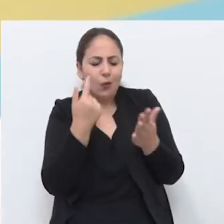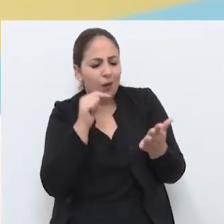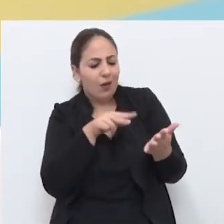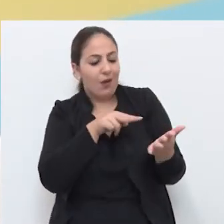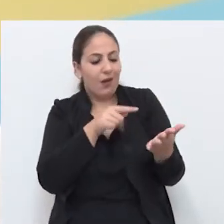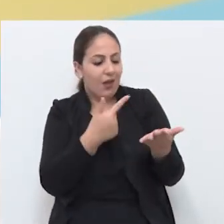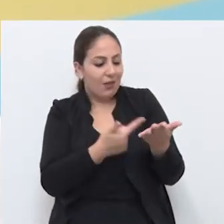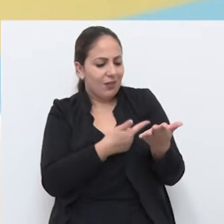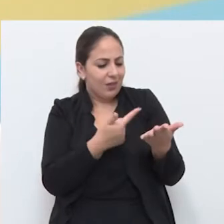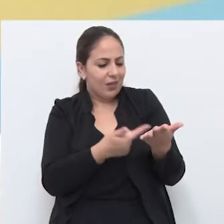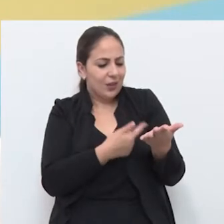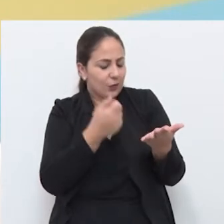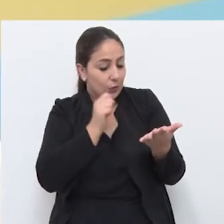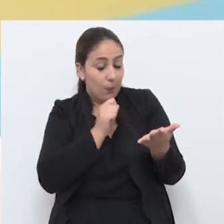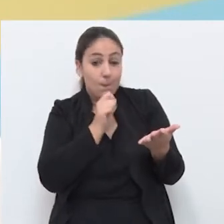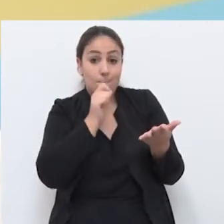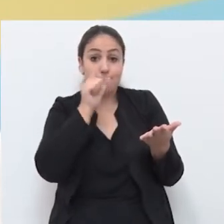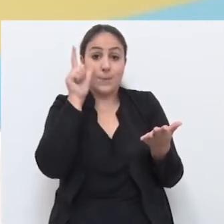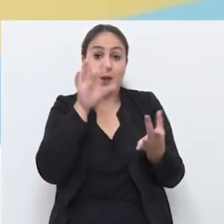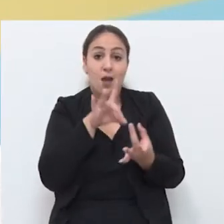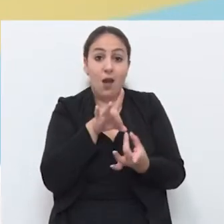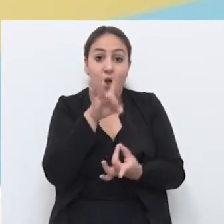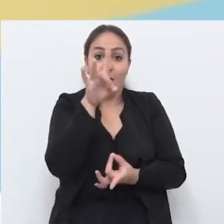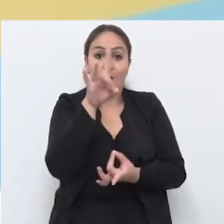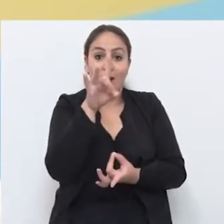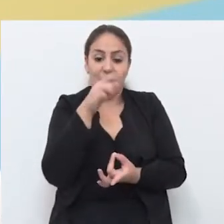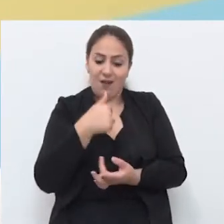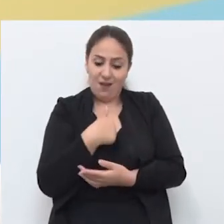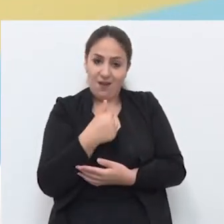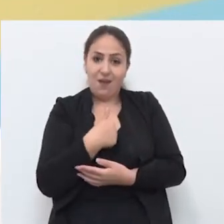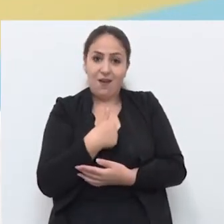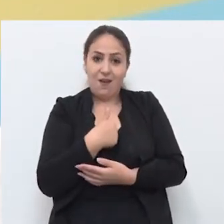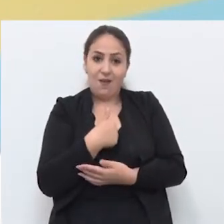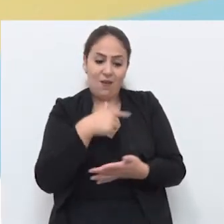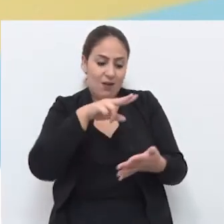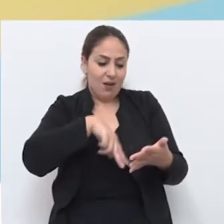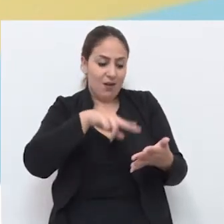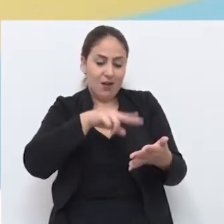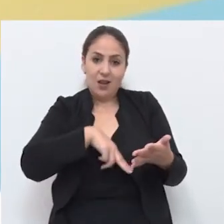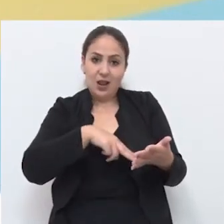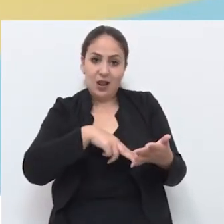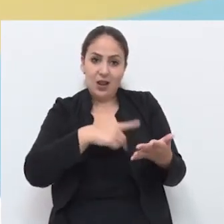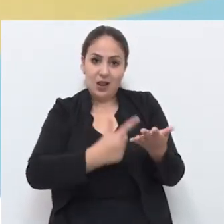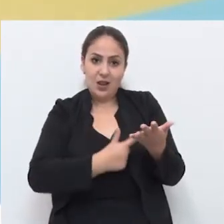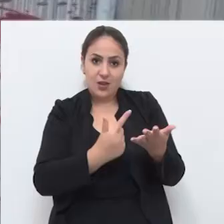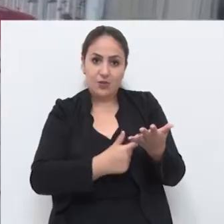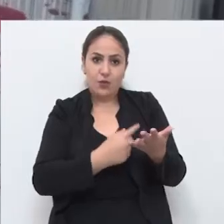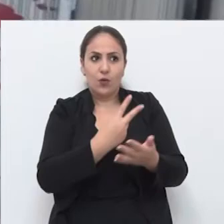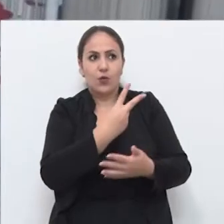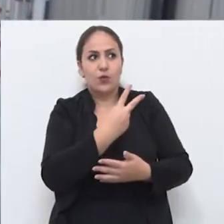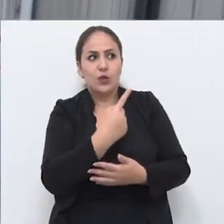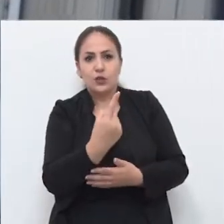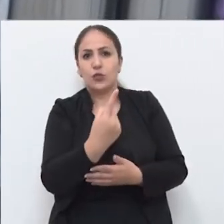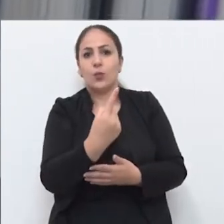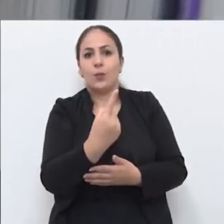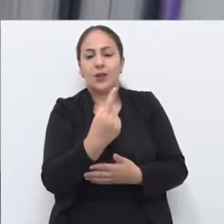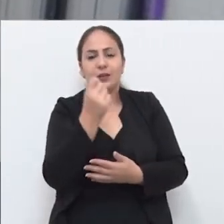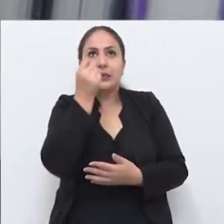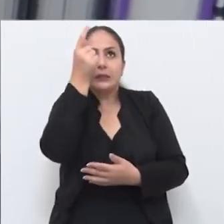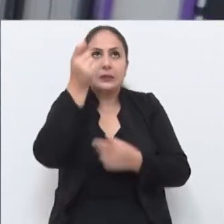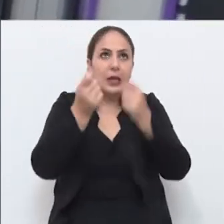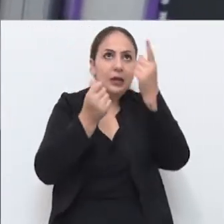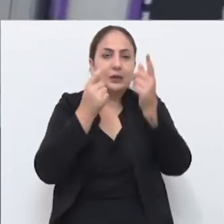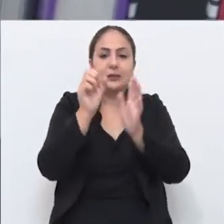surgem livros que são verdadeiros despertadores da alma. Eu estou lendo um livro 21, A Ideias para o do Século XXI.